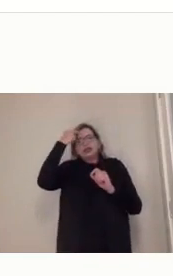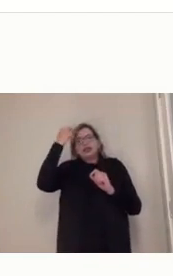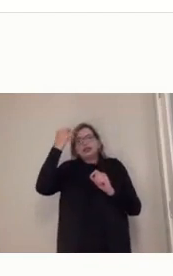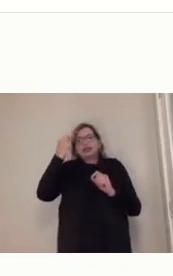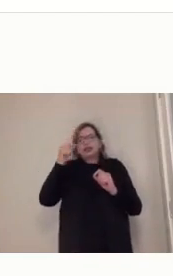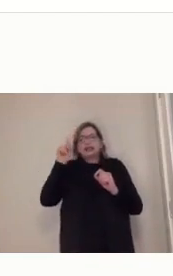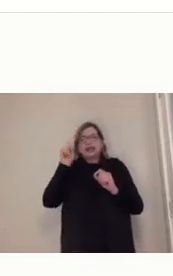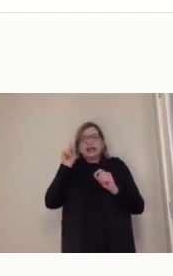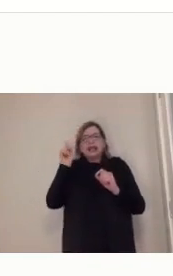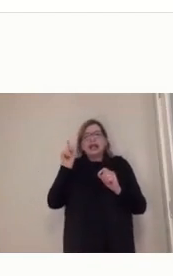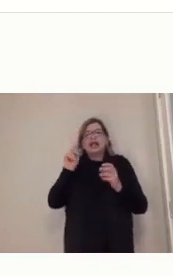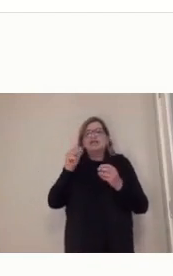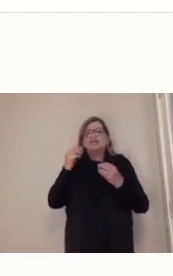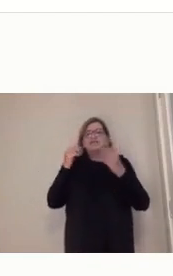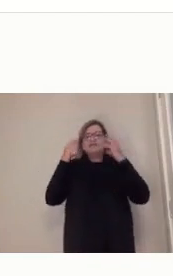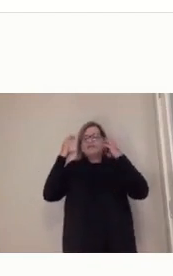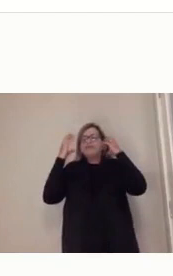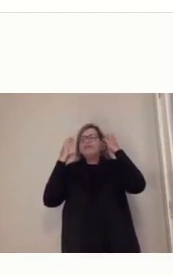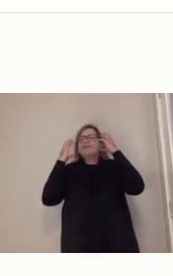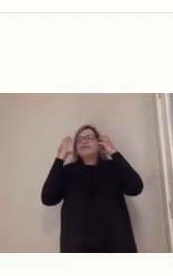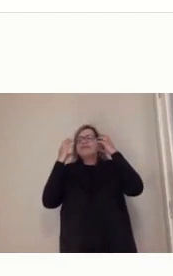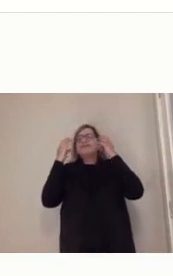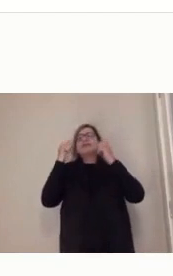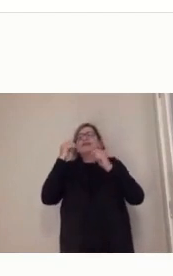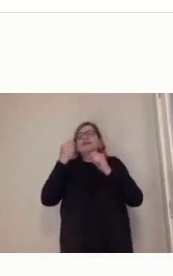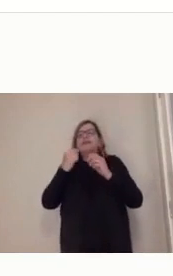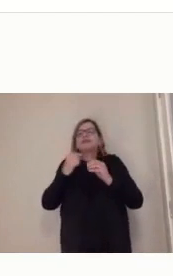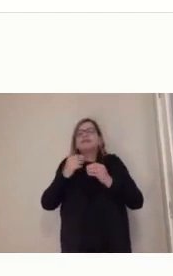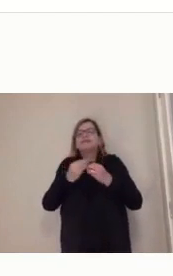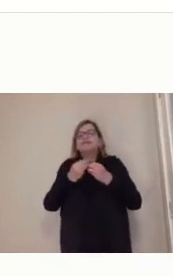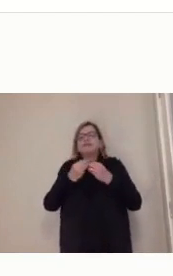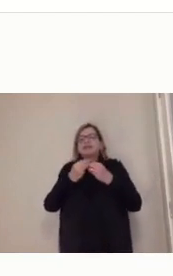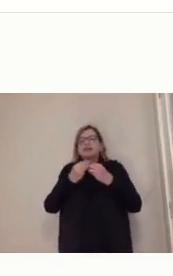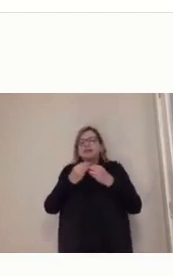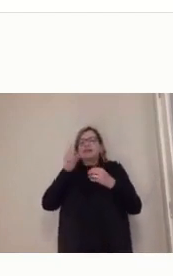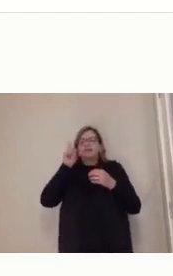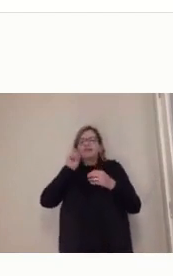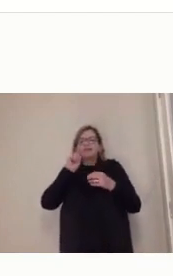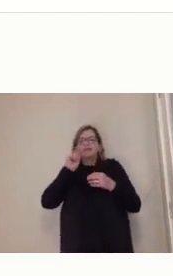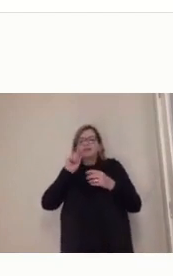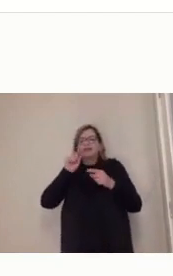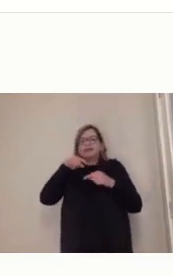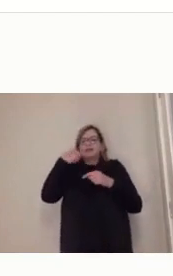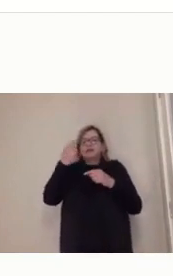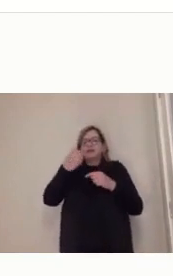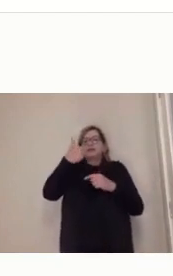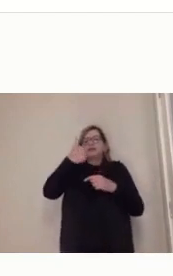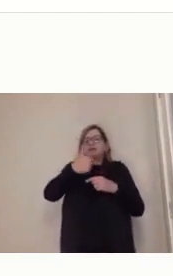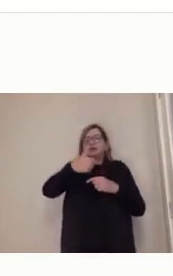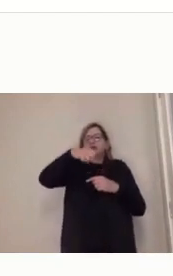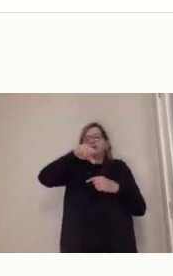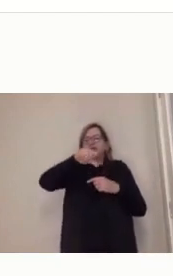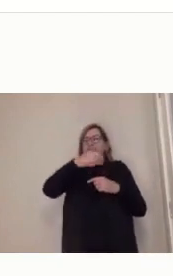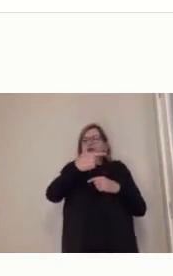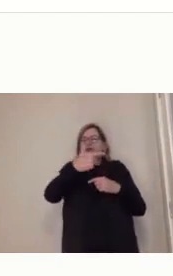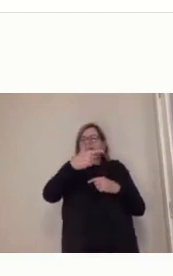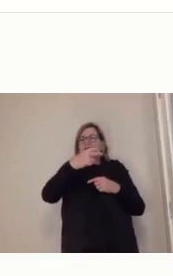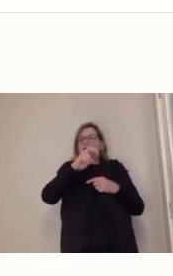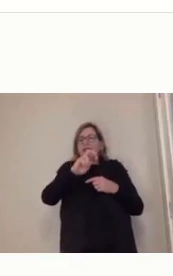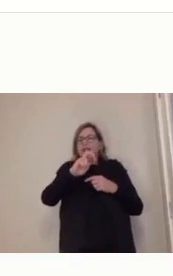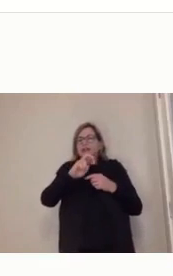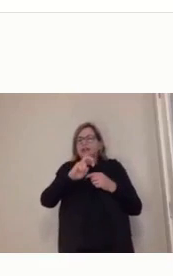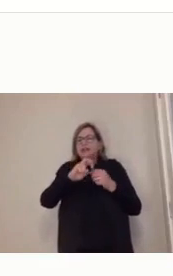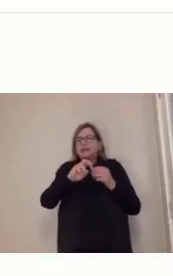em 1934, nas missões pela TV, em 1939, já havia, né? Nos Estados Unidos,